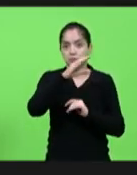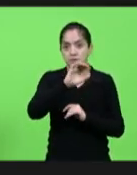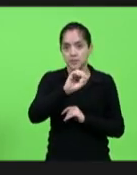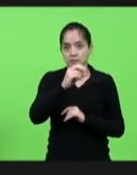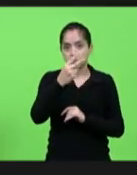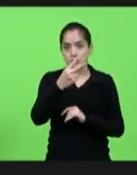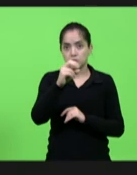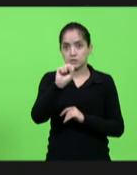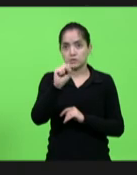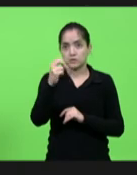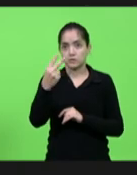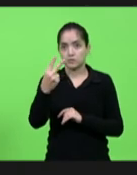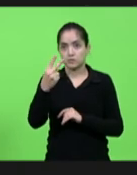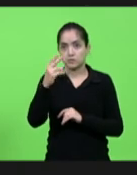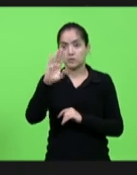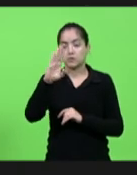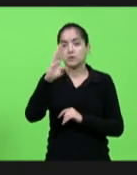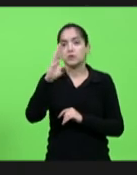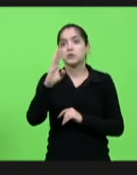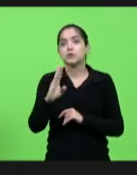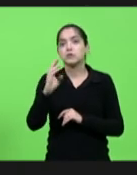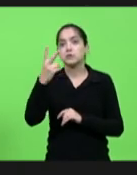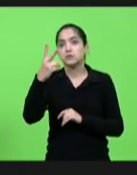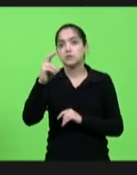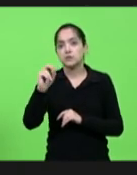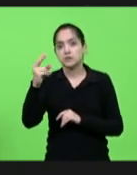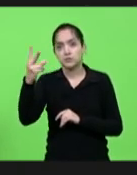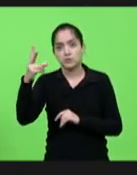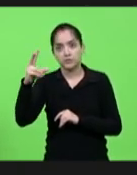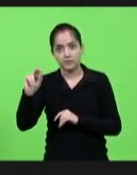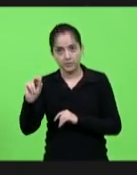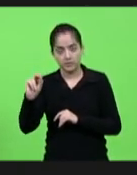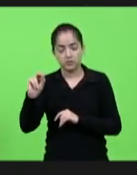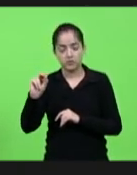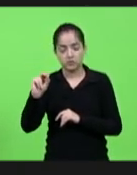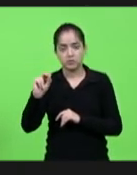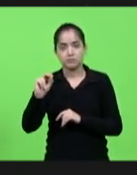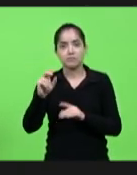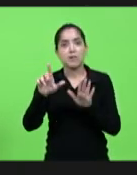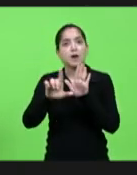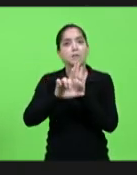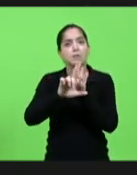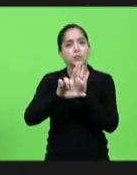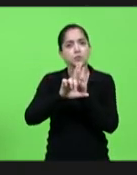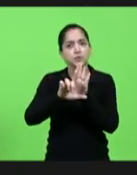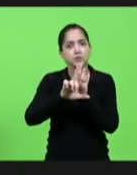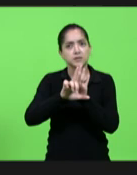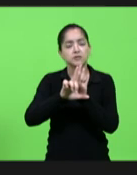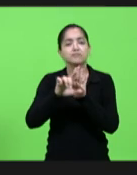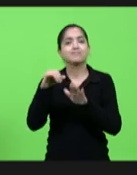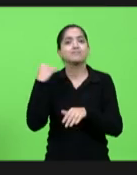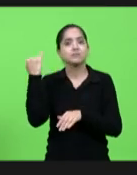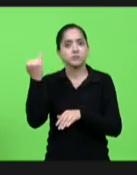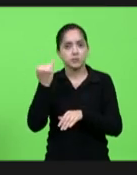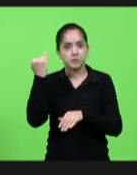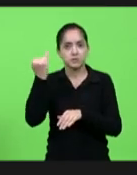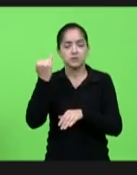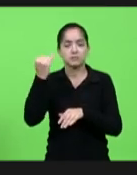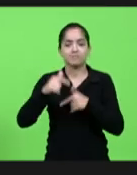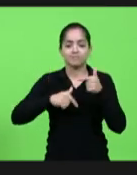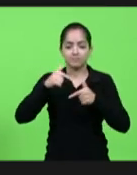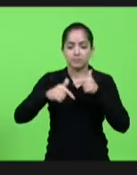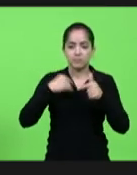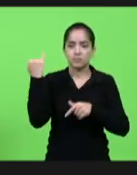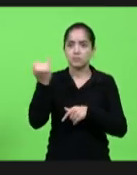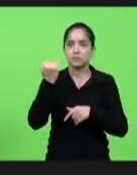282 de 20 de março lá de 2020 a política de assistência foi considerada serviço essencial e o SUAS não parou